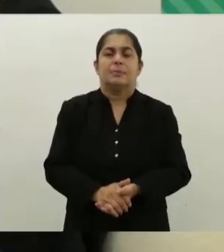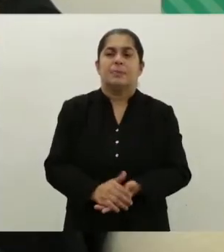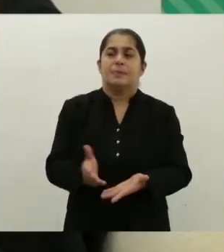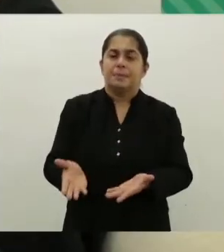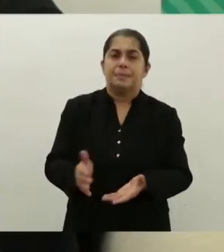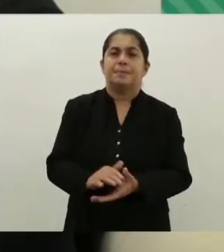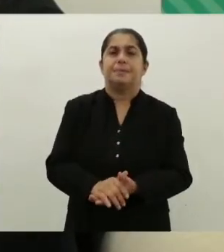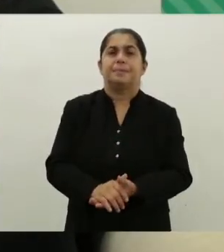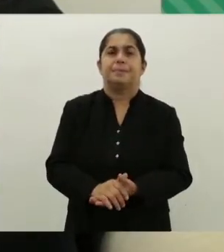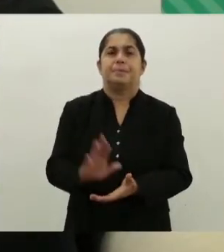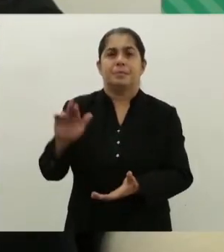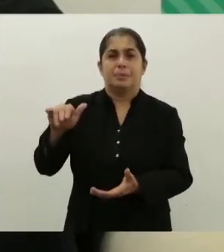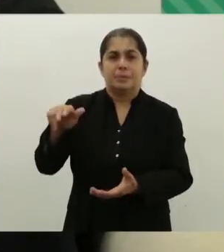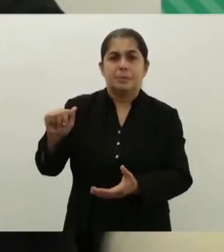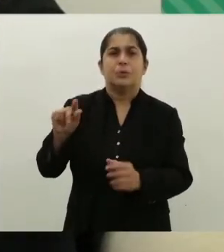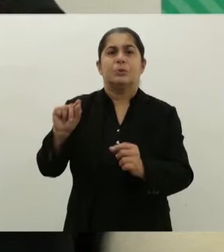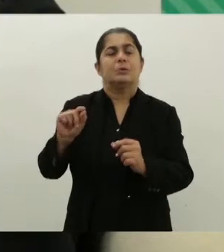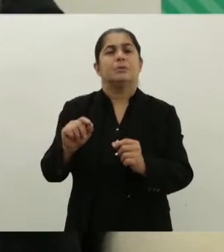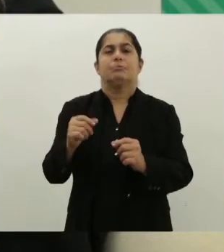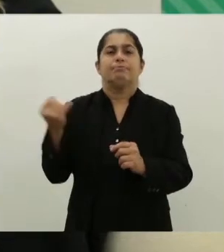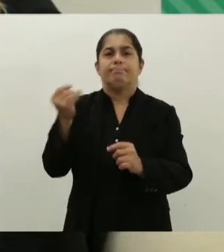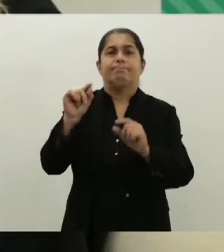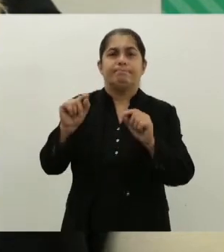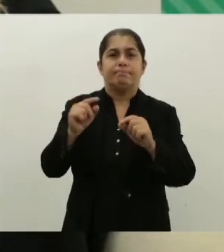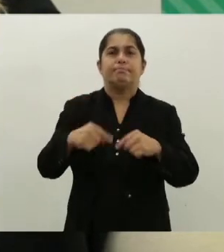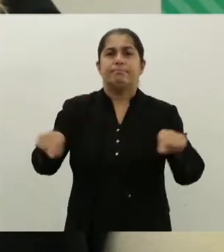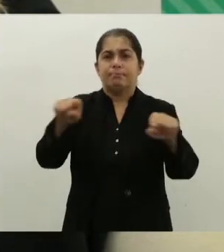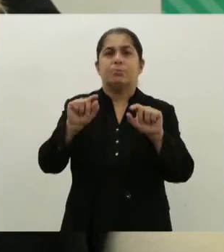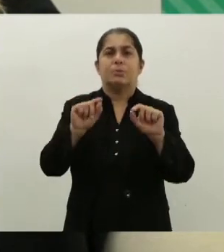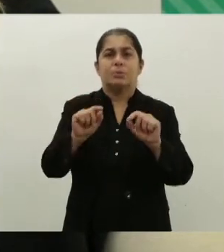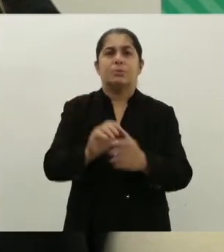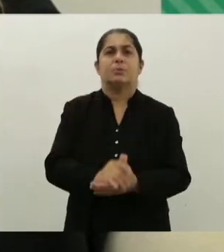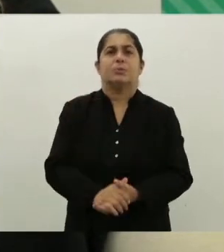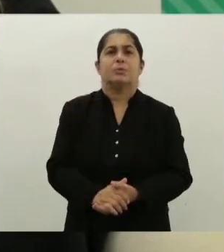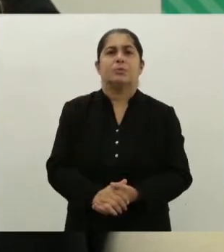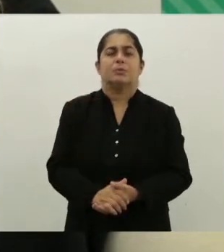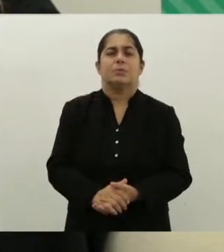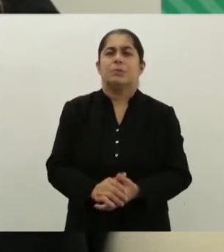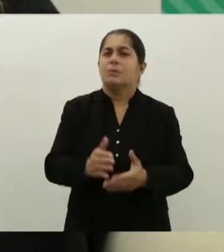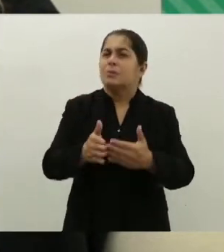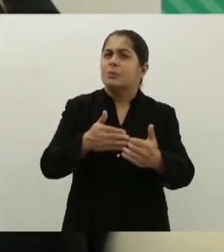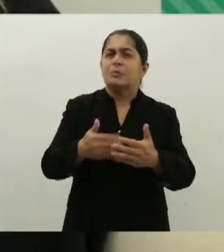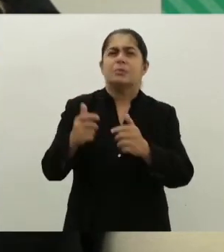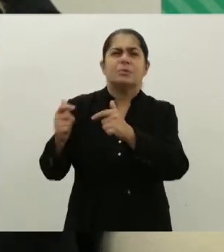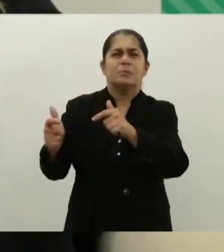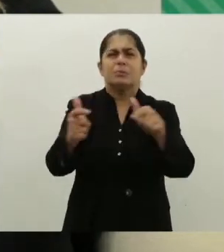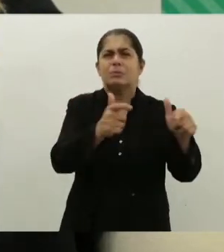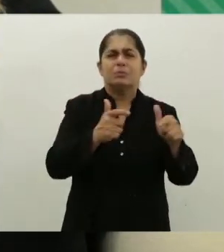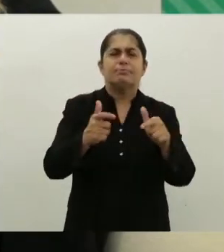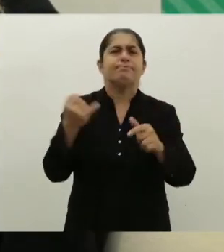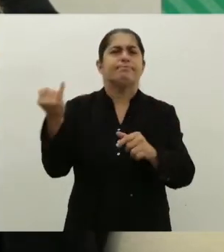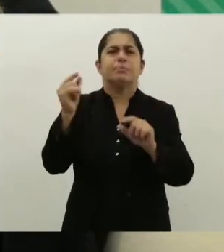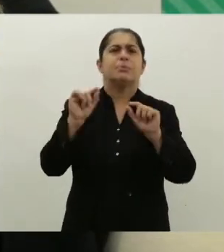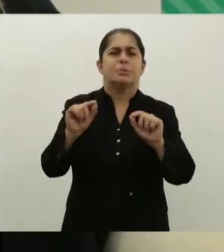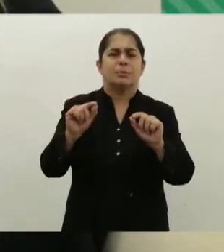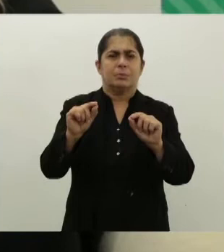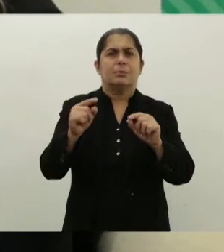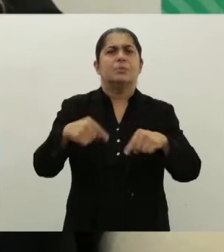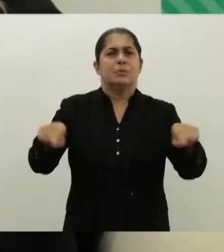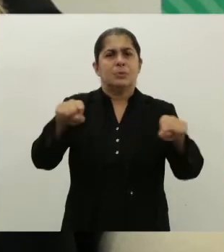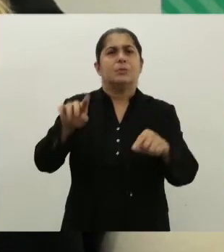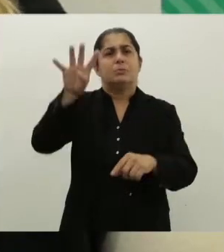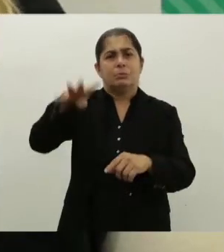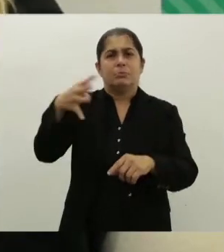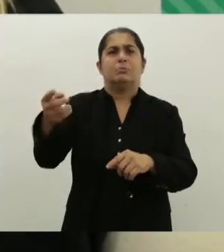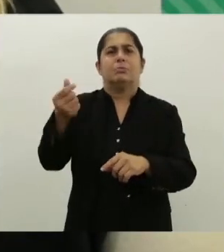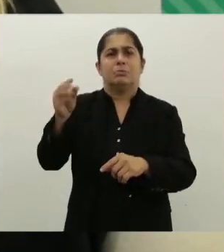primordial, Bruna, é o principal de tudo, em qualquer órgão, em qualquer instituição, é